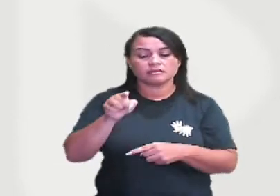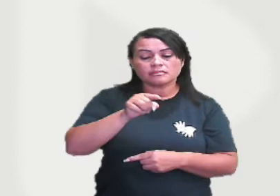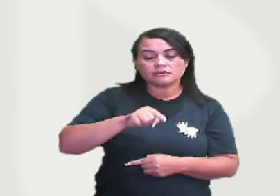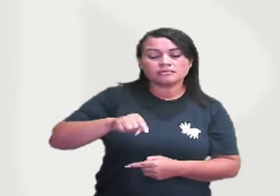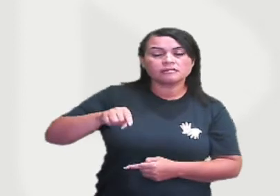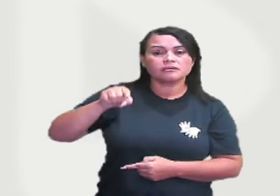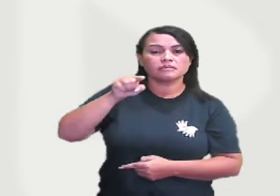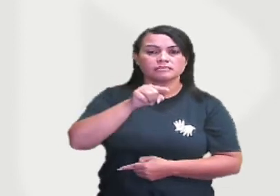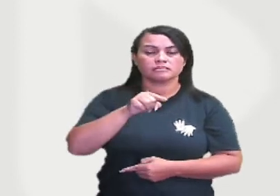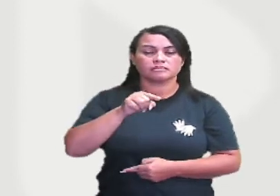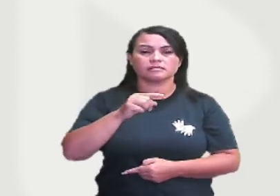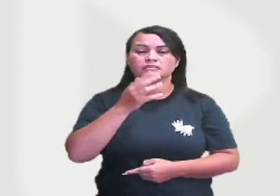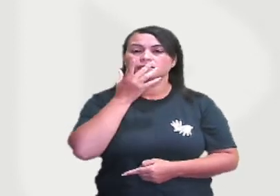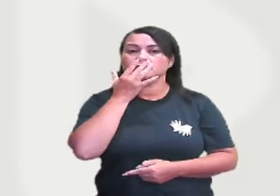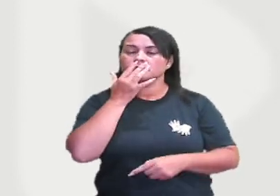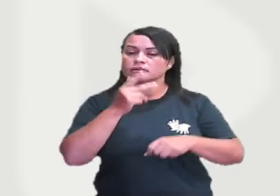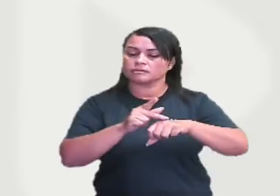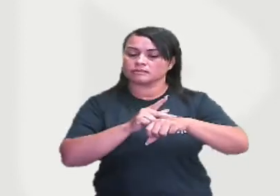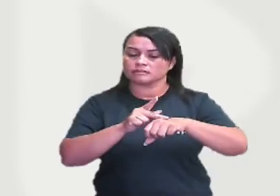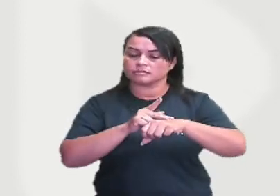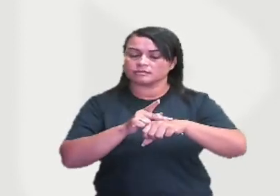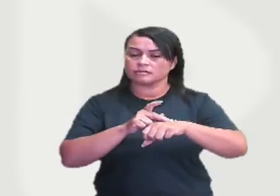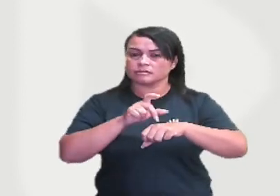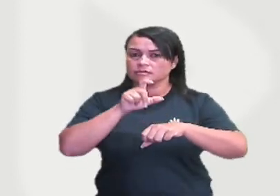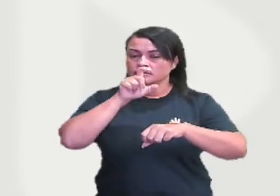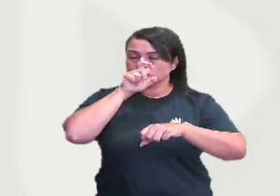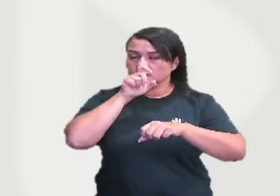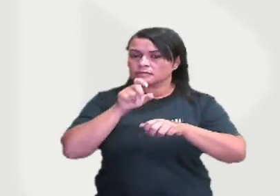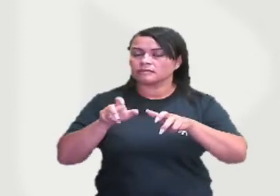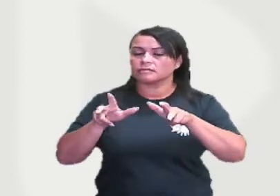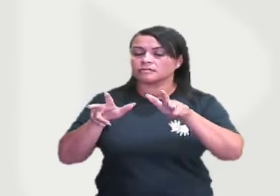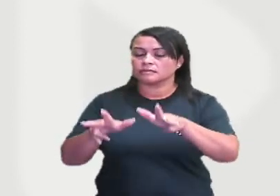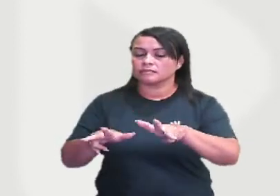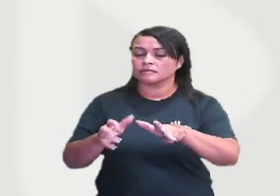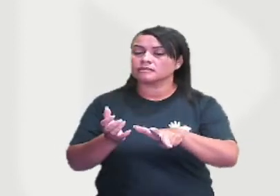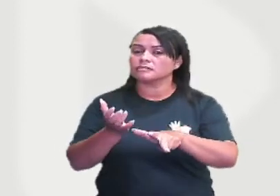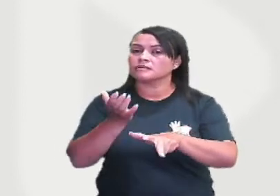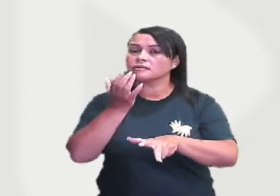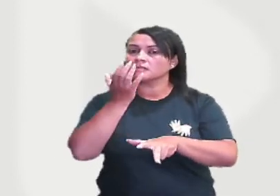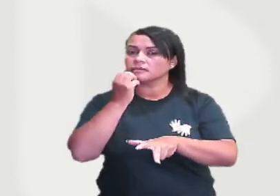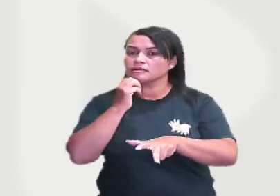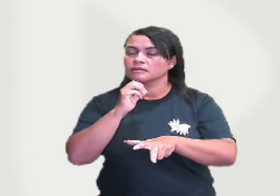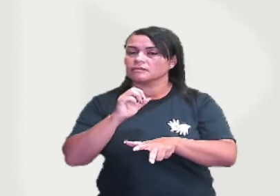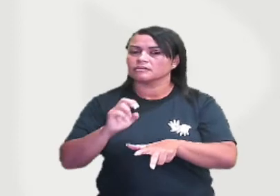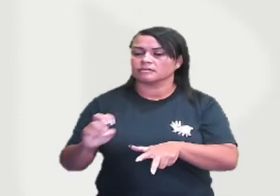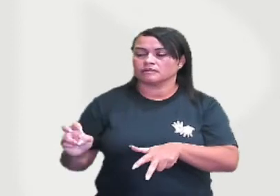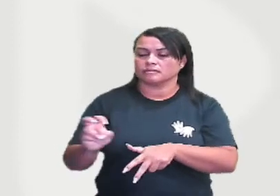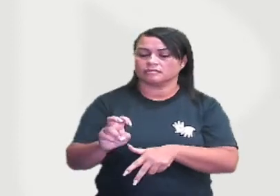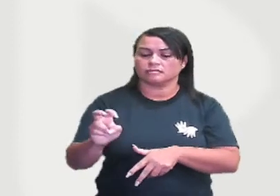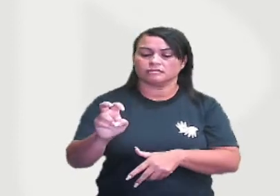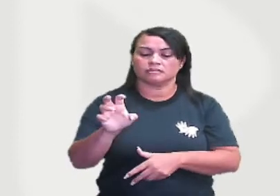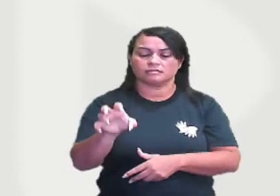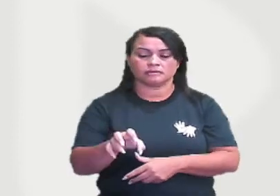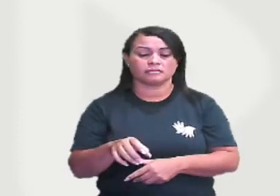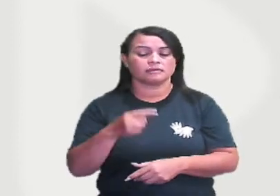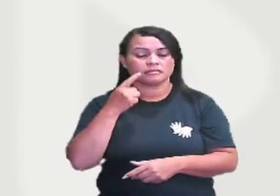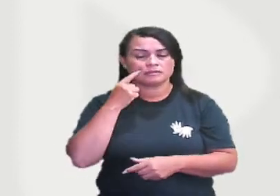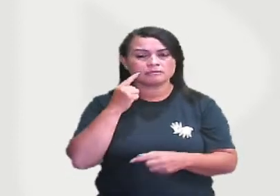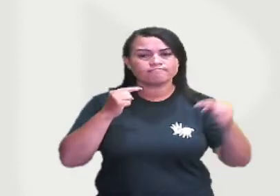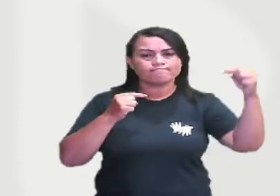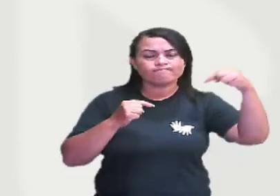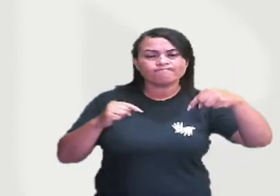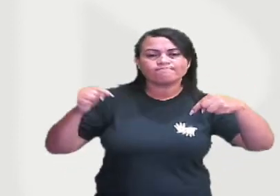a águia que vai estar se alimentando da serpente. Então, essas setas vão estar direcionando